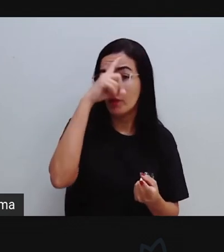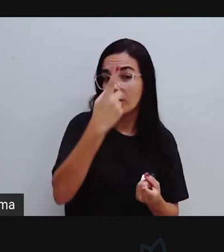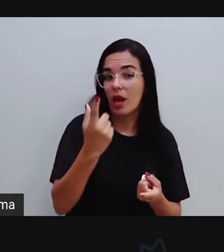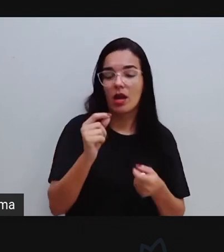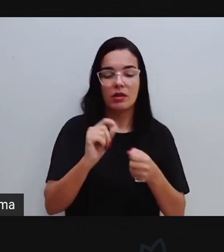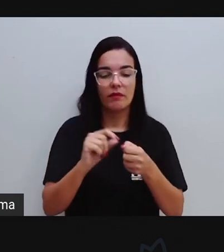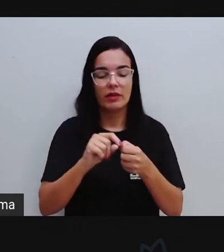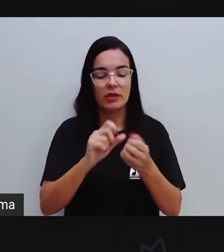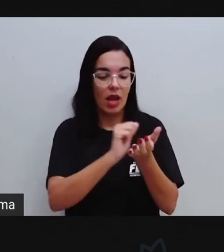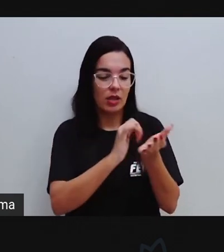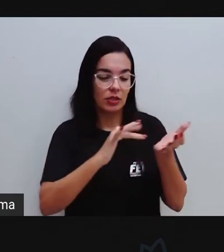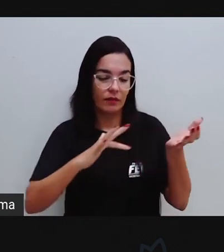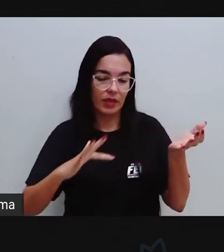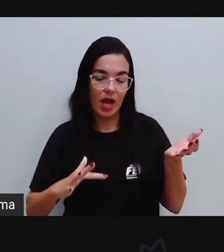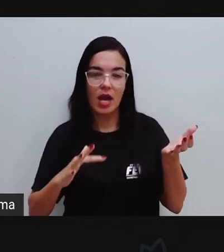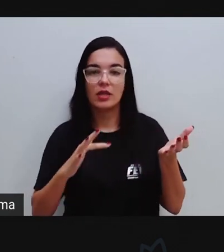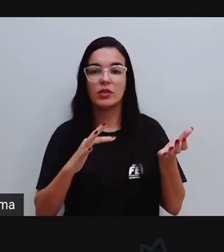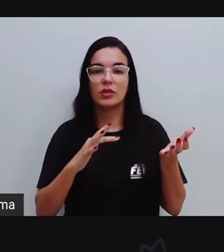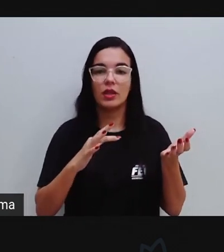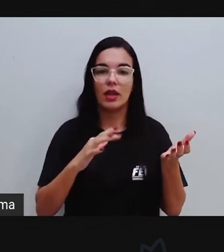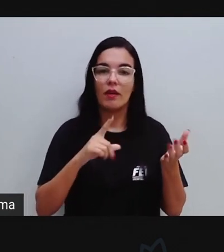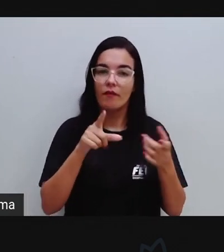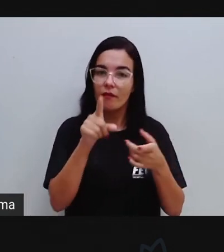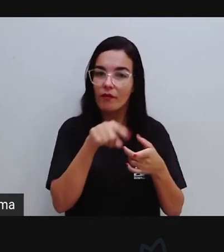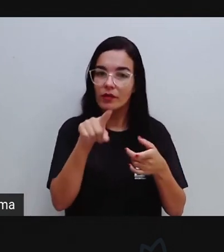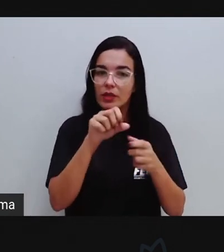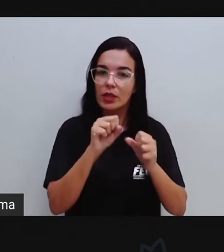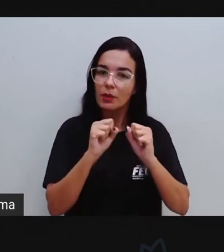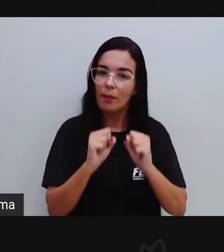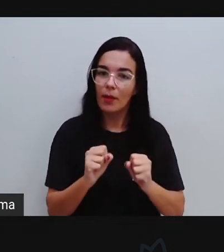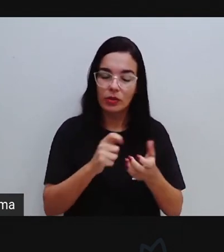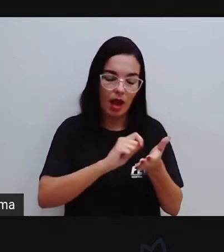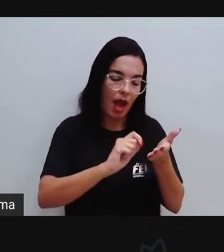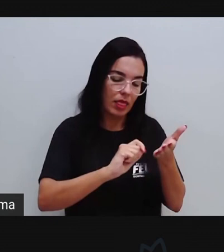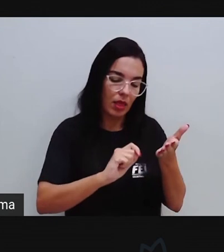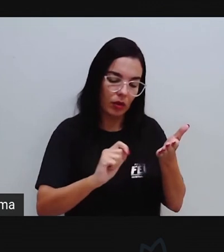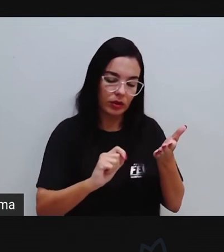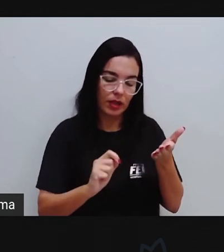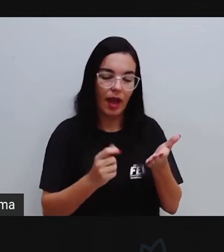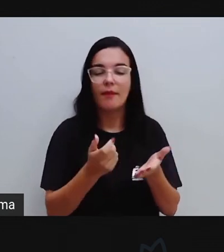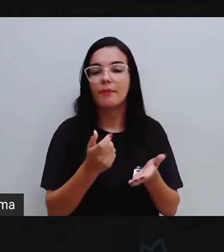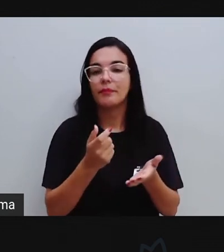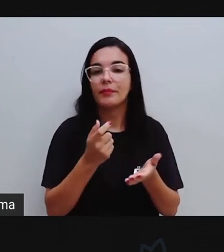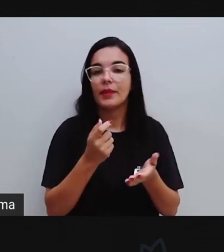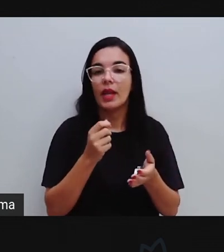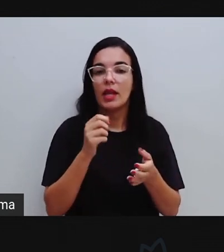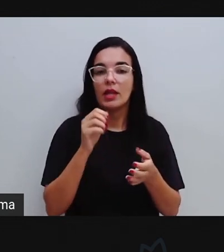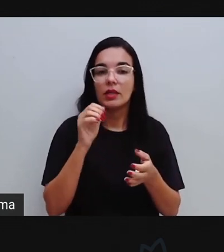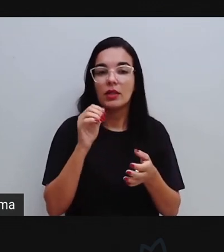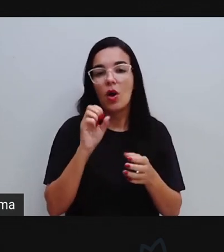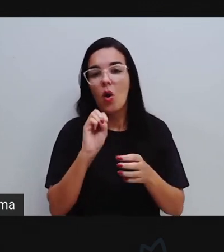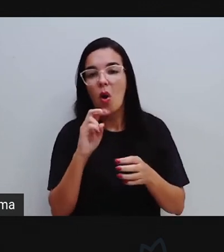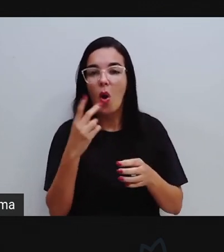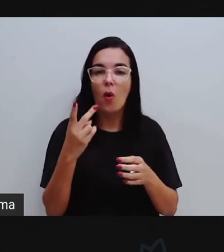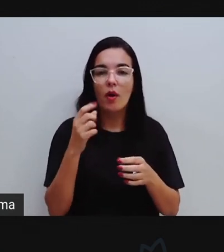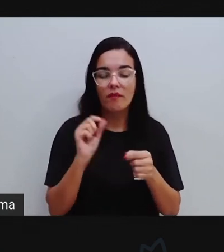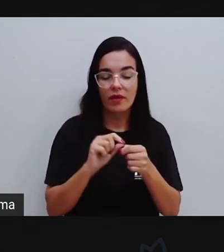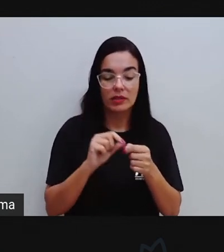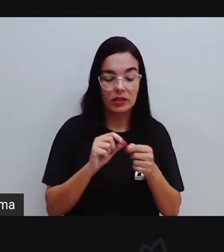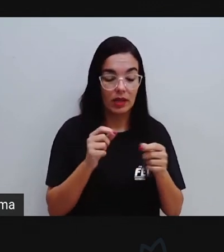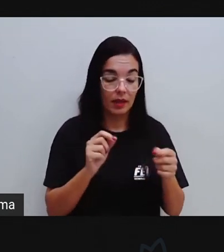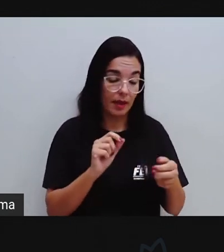alguma questão da atividade, vocês podem estar aí anotando no caderno de vocês ou fazendo uma observação na